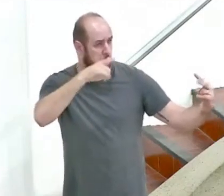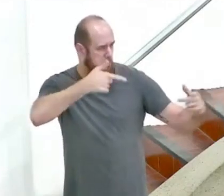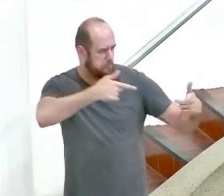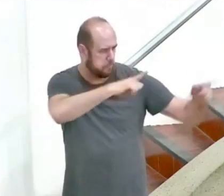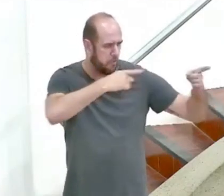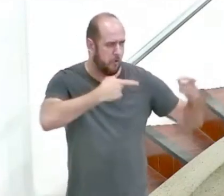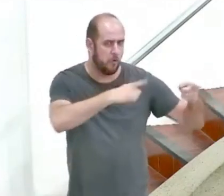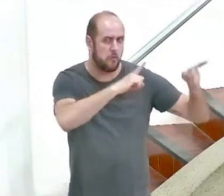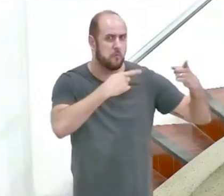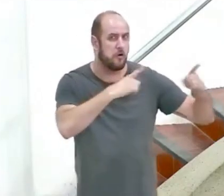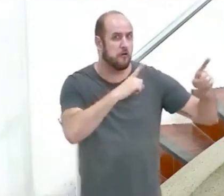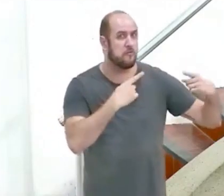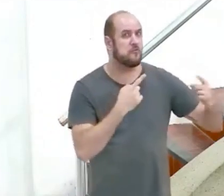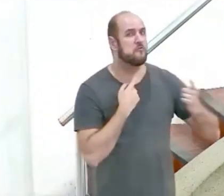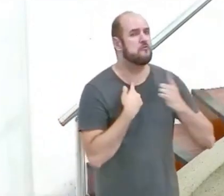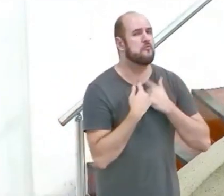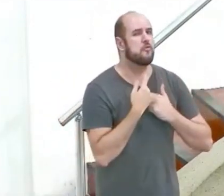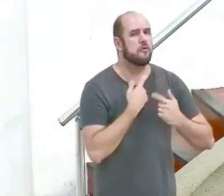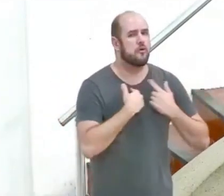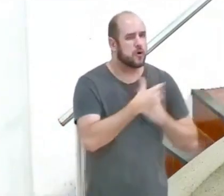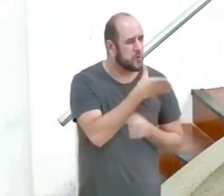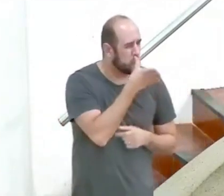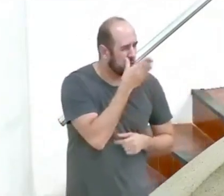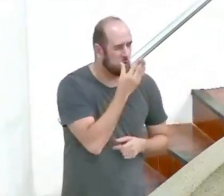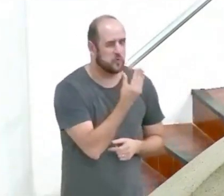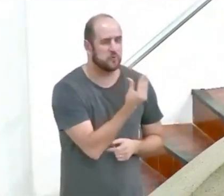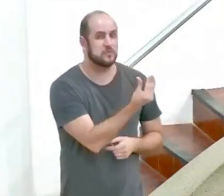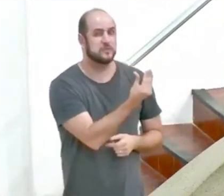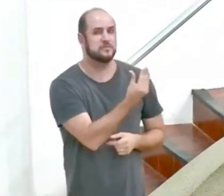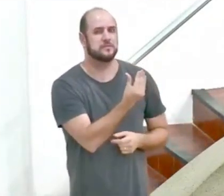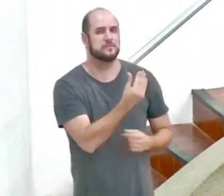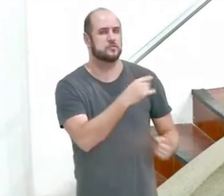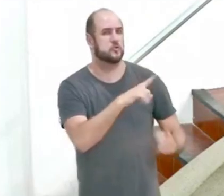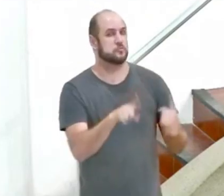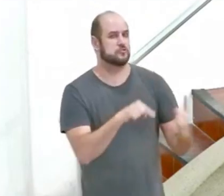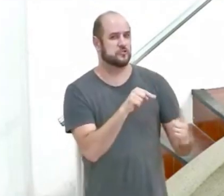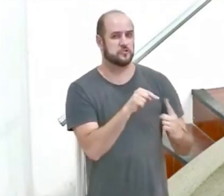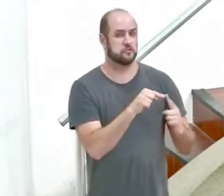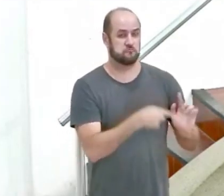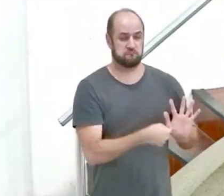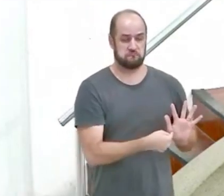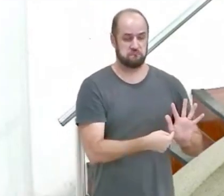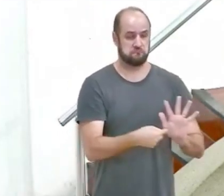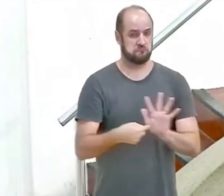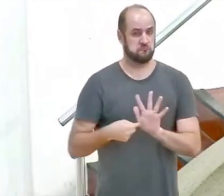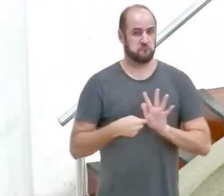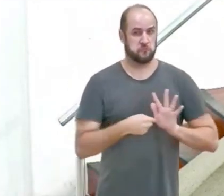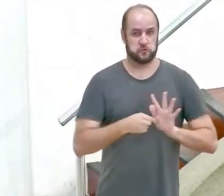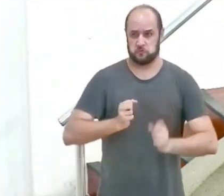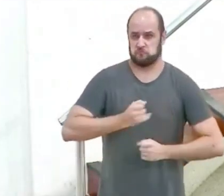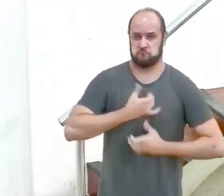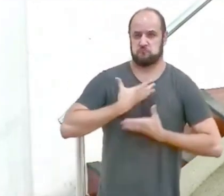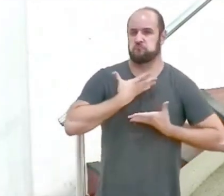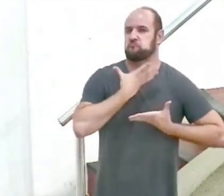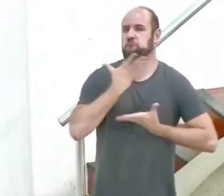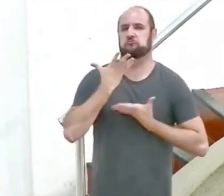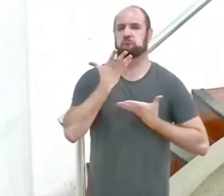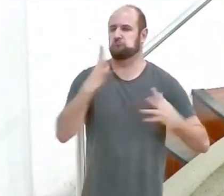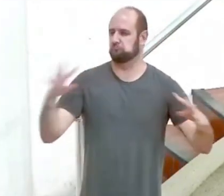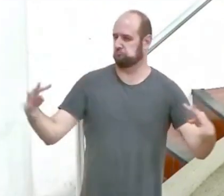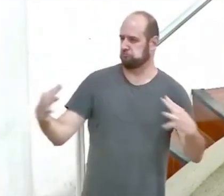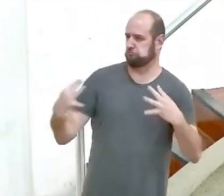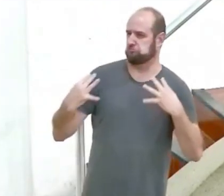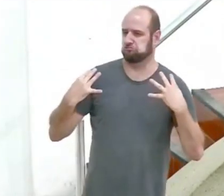para satisfazer a sua cobiça o seu alvo de ser alguém sedutor de ser alguém desejado?